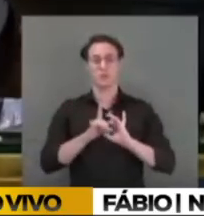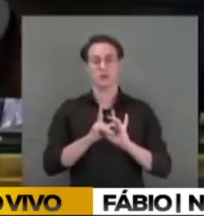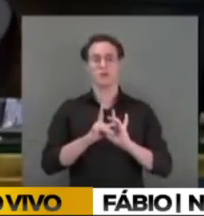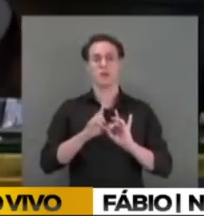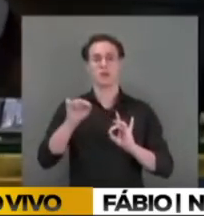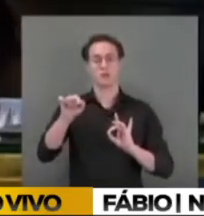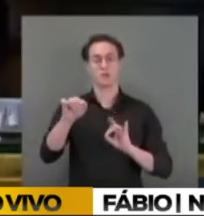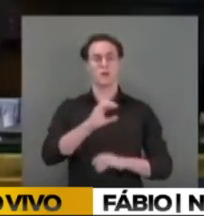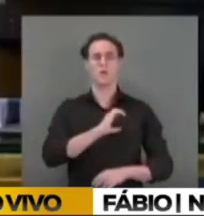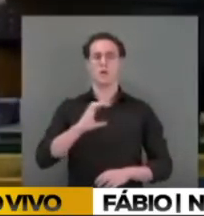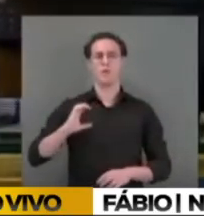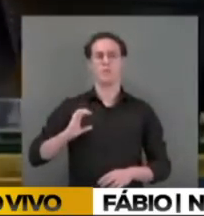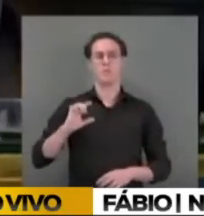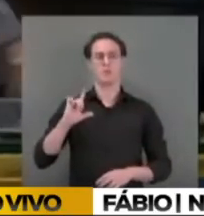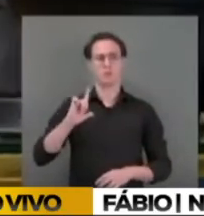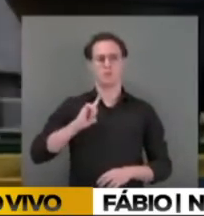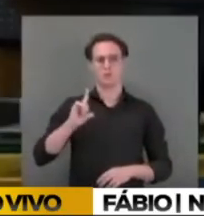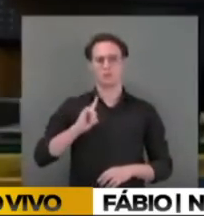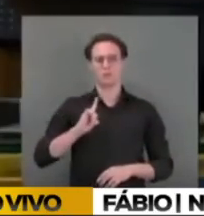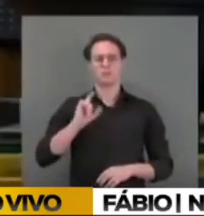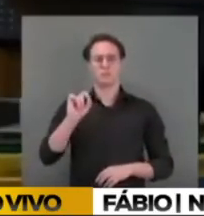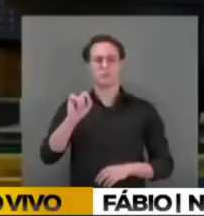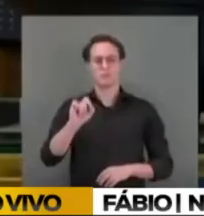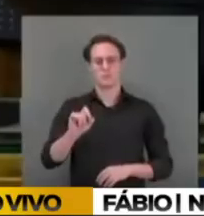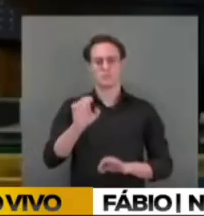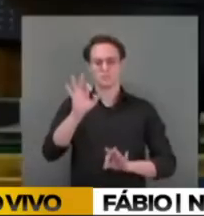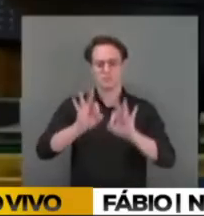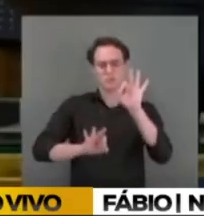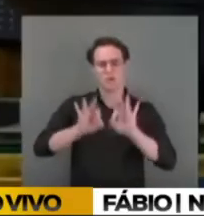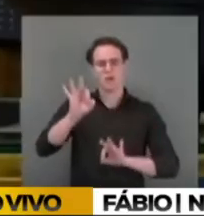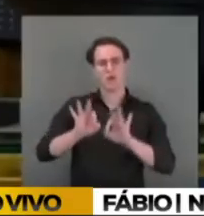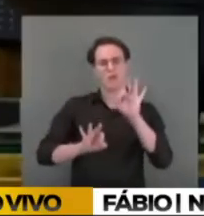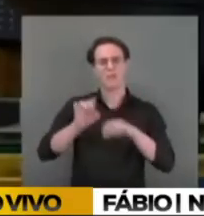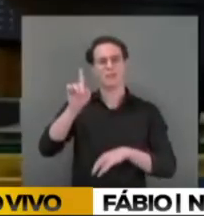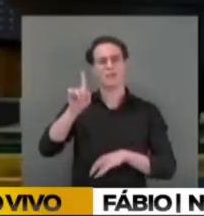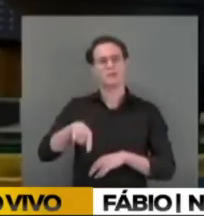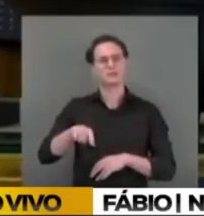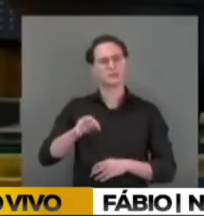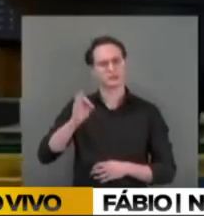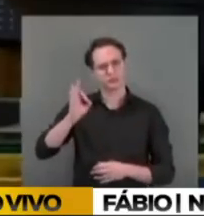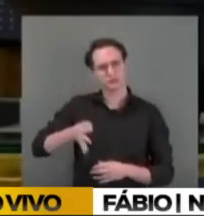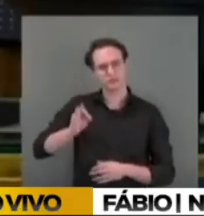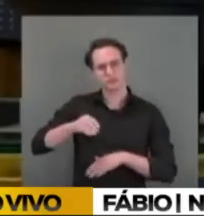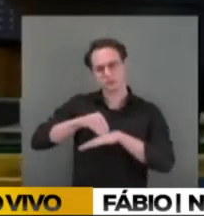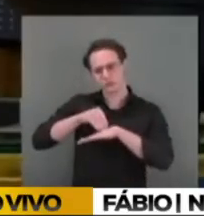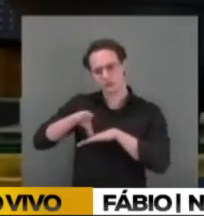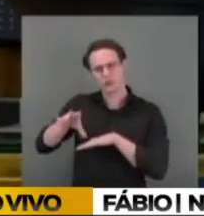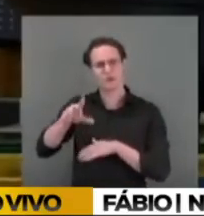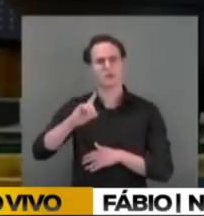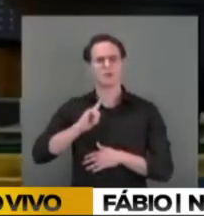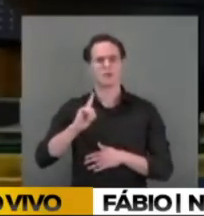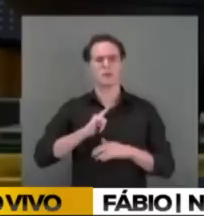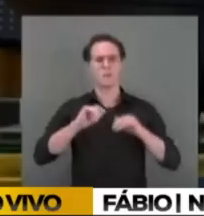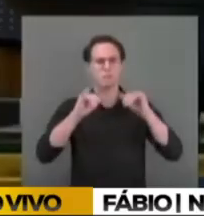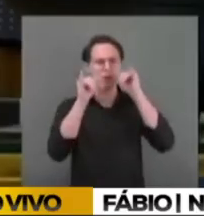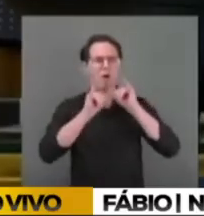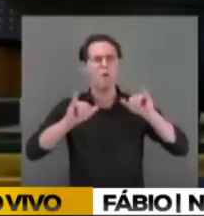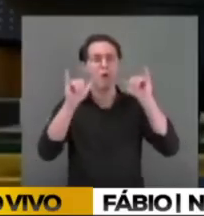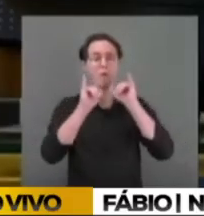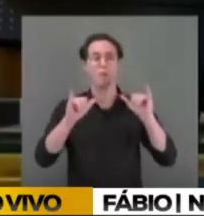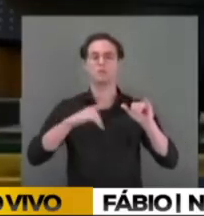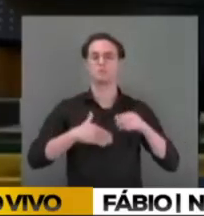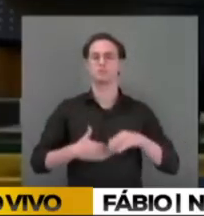comissão, de acordo com a proporcionalidade que será enviada, após publicação, às